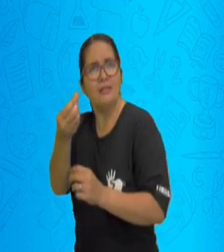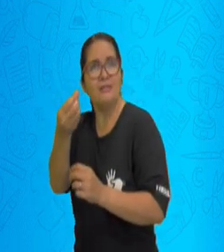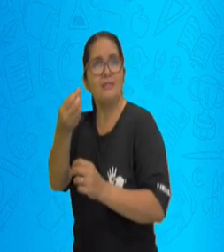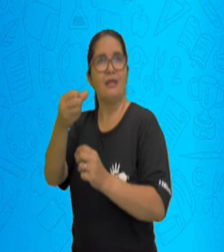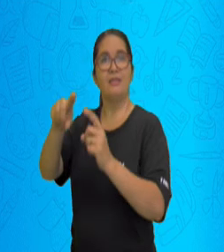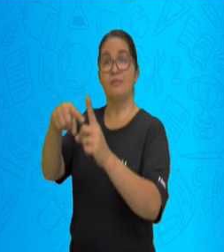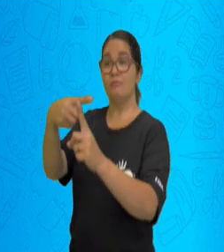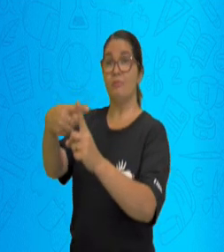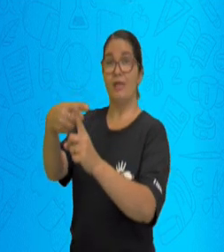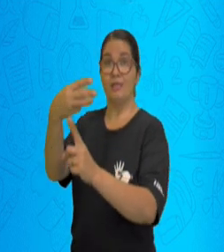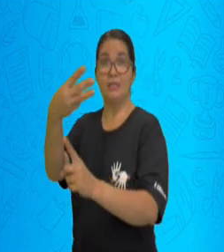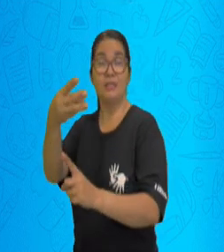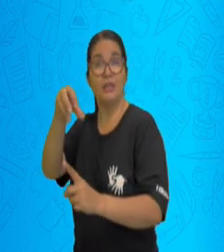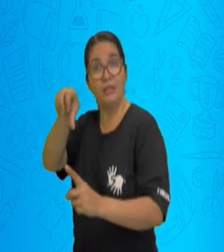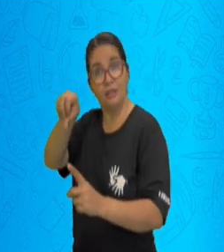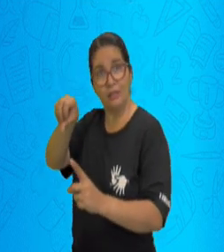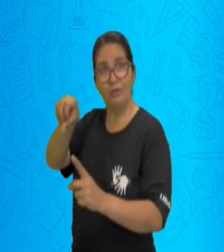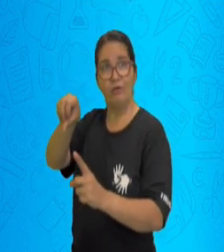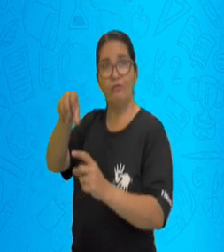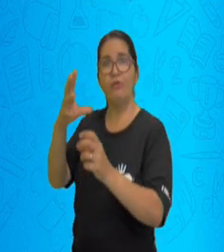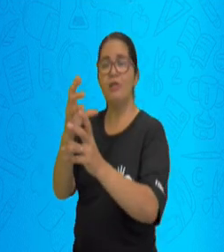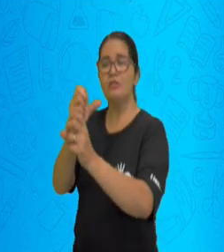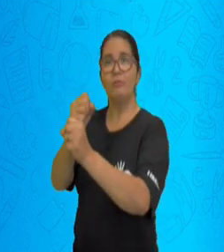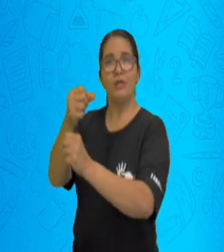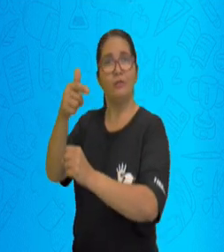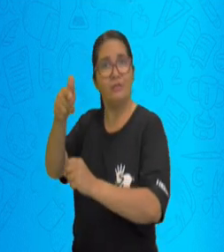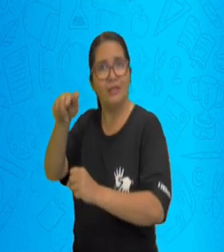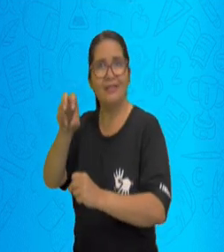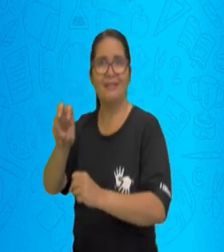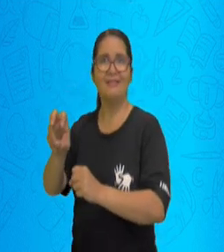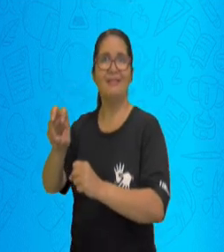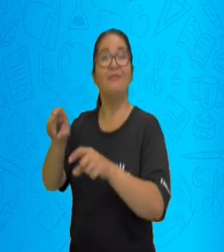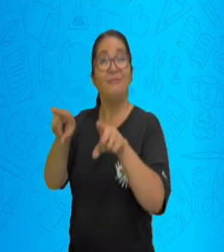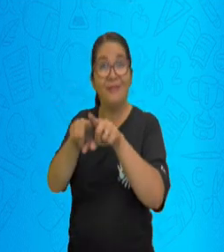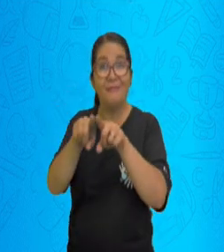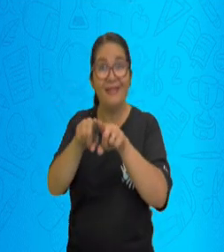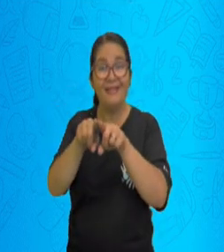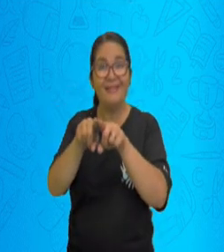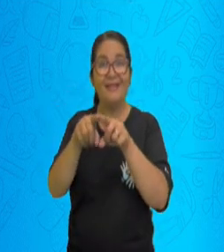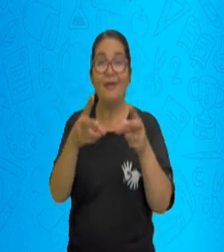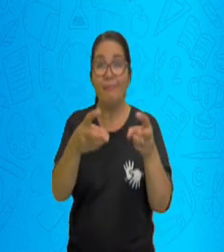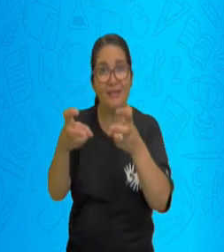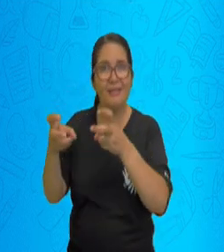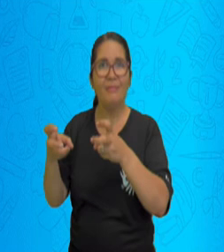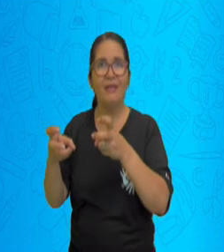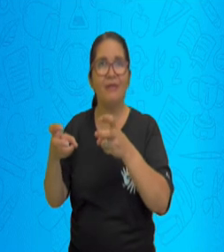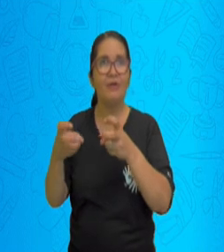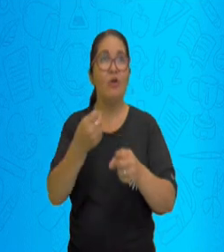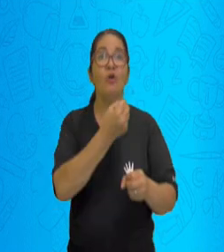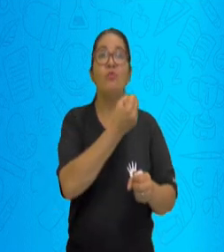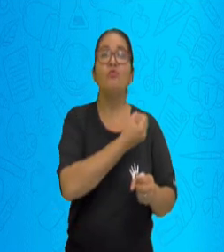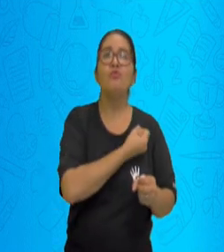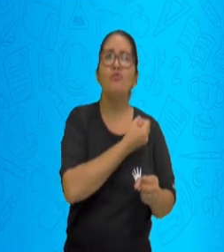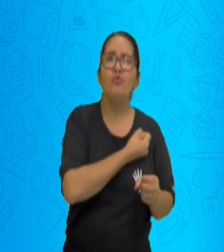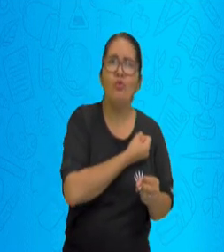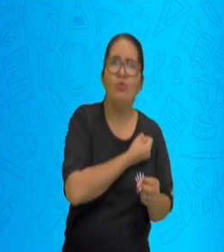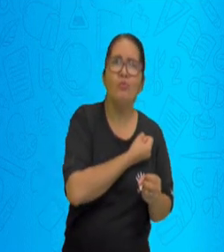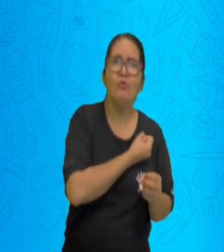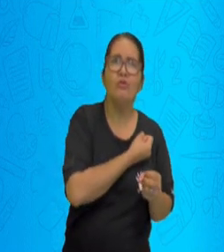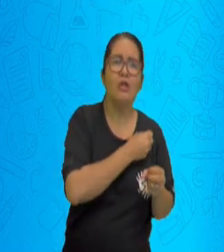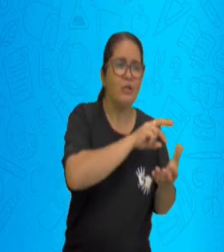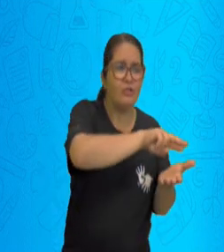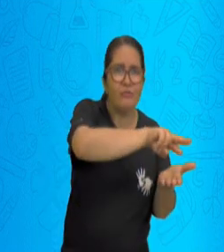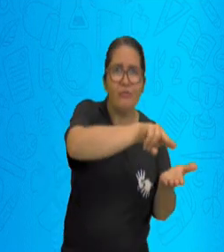e da mãe, cada um, eles estabelecem sistema de igualdade. Por quê? Ganharam a mesma quantidade. Só que o